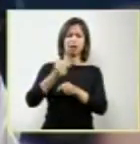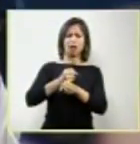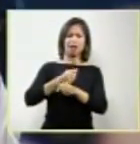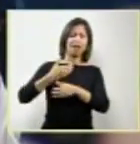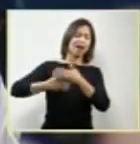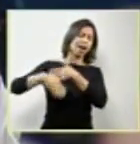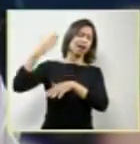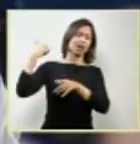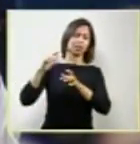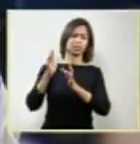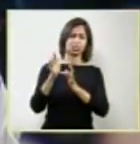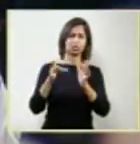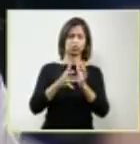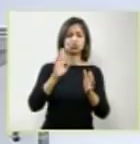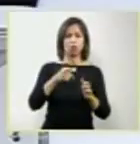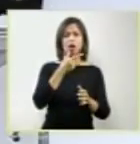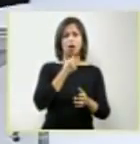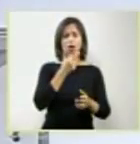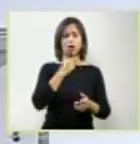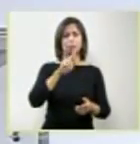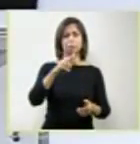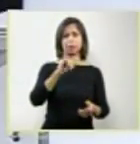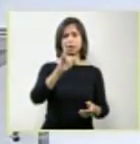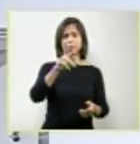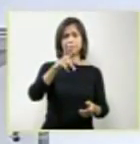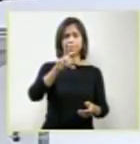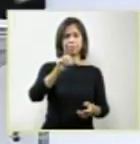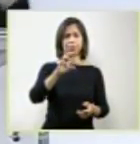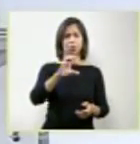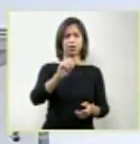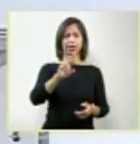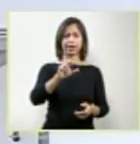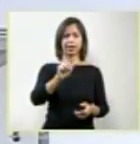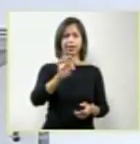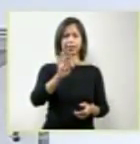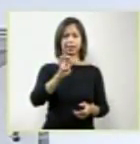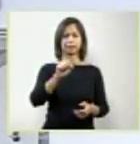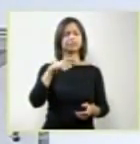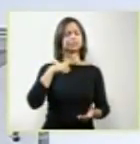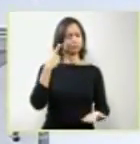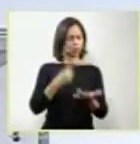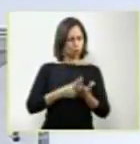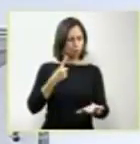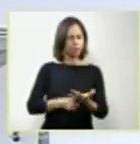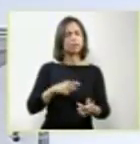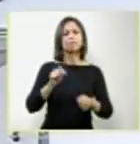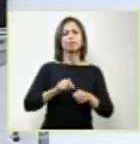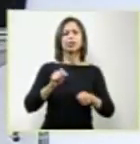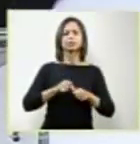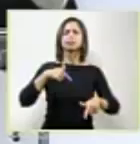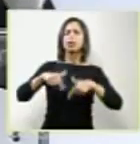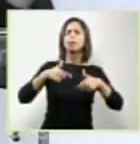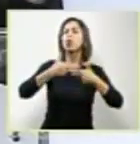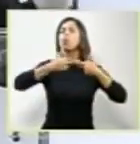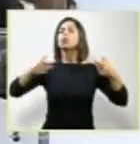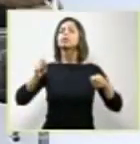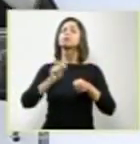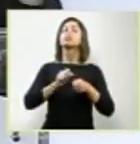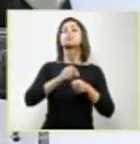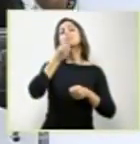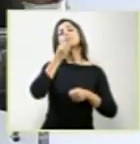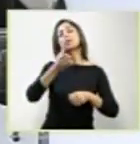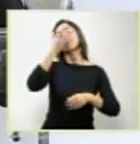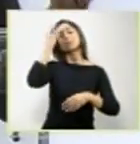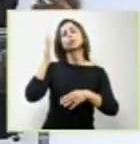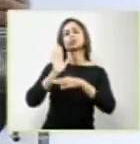isso. O dever de agir fazendo o bem às pessoas. O dever de agir não fazendo